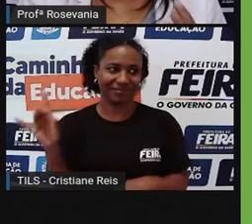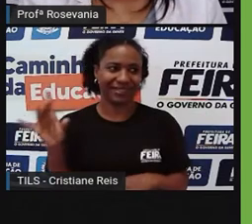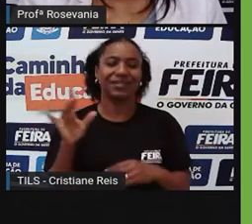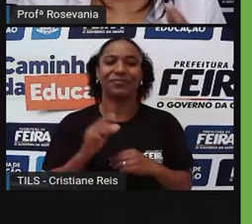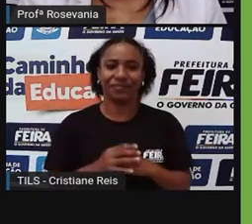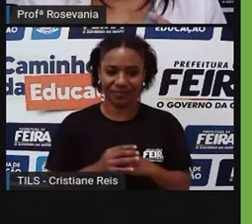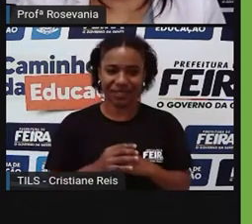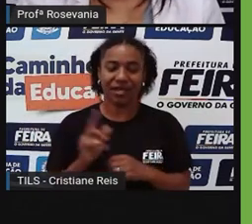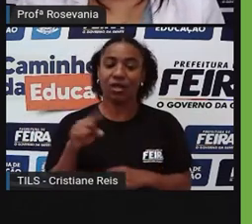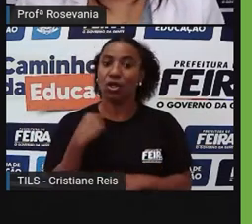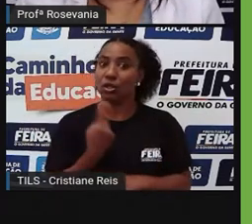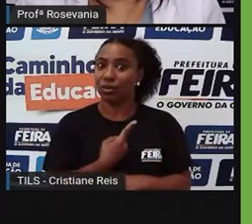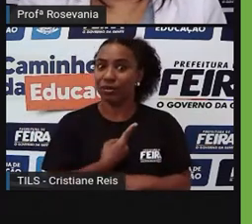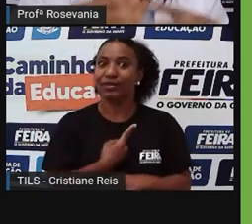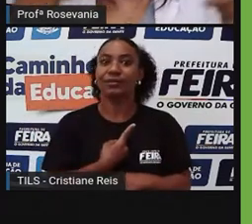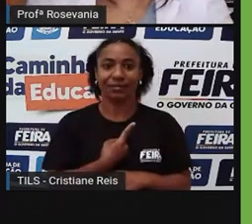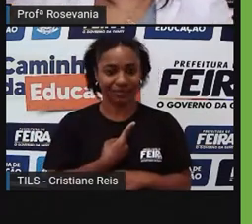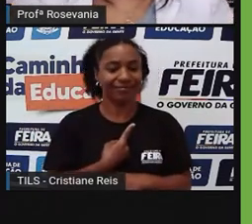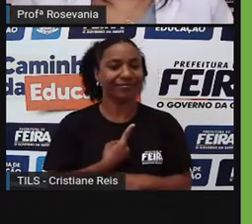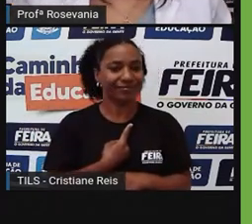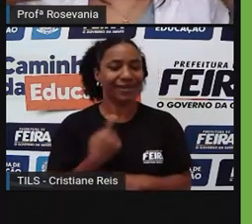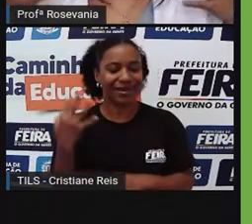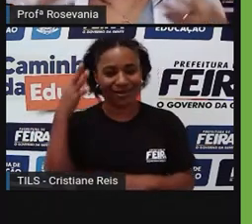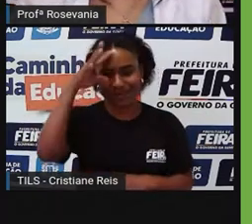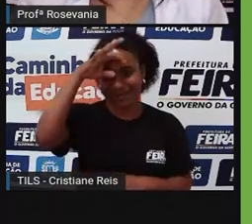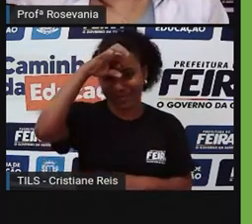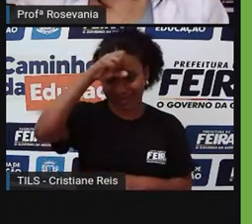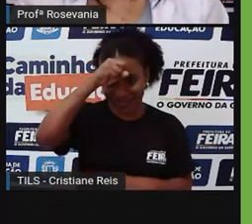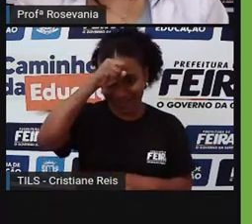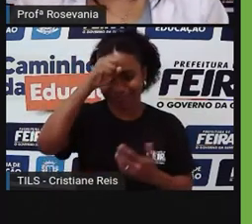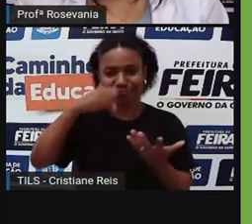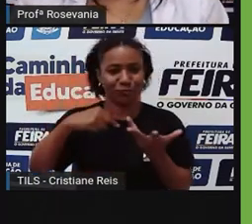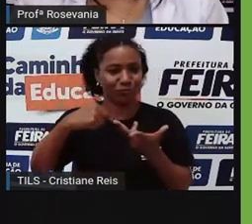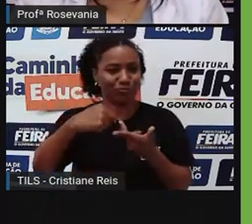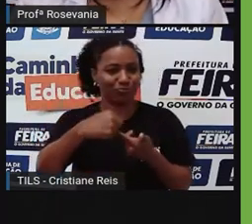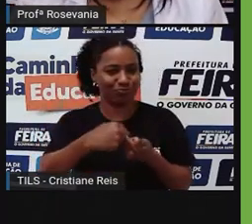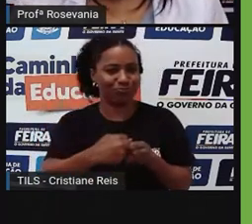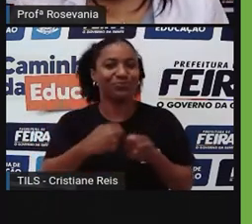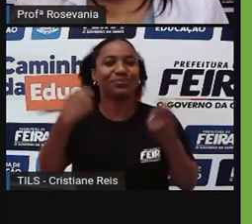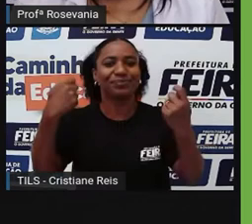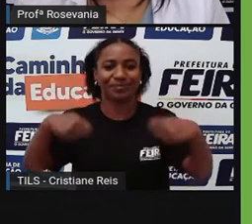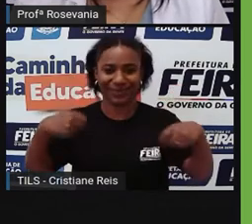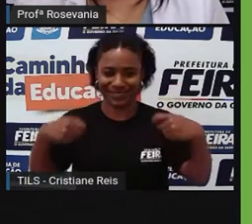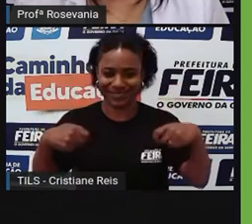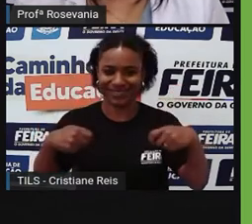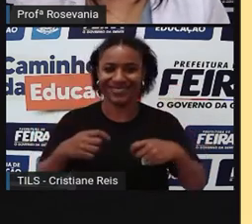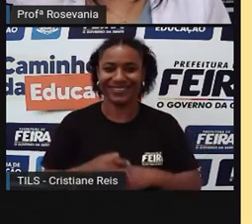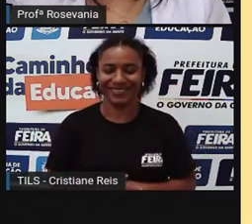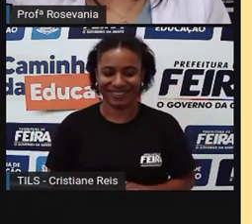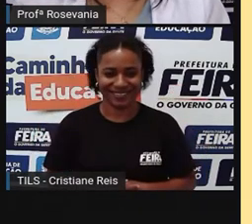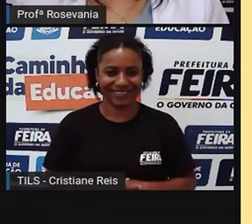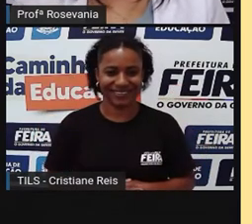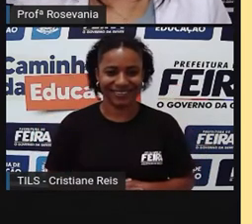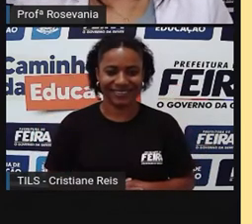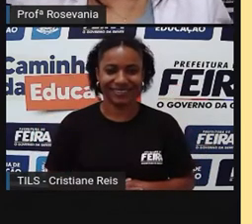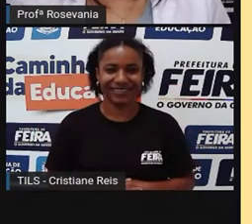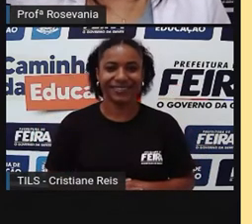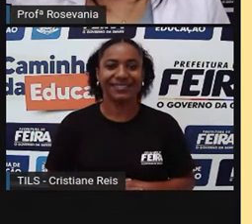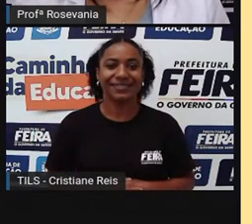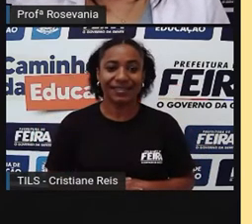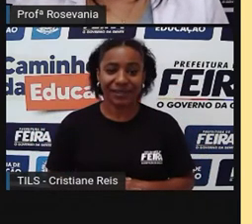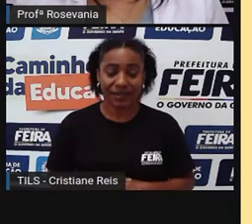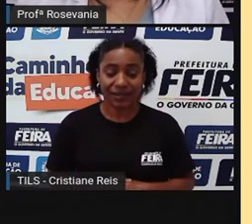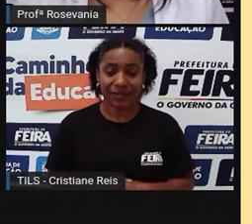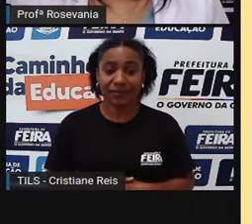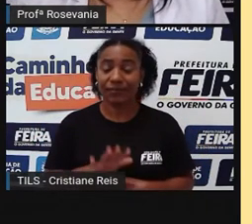precisa de outros conhecimentos para poder entender o que é a paisagem. Bom, mas aí